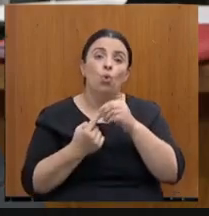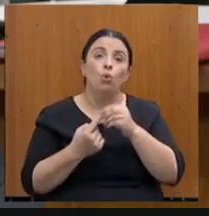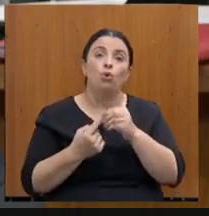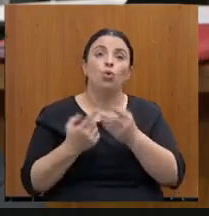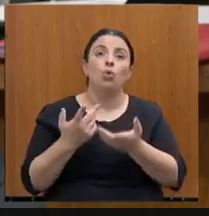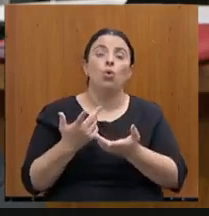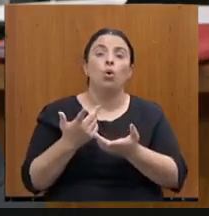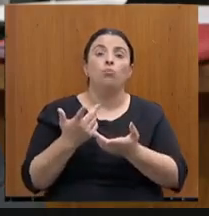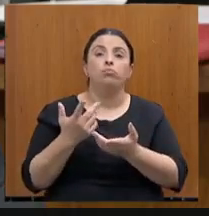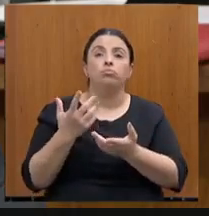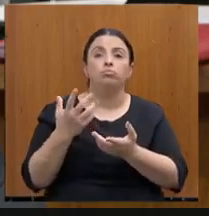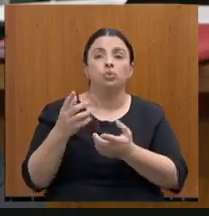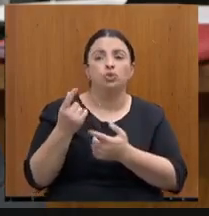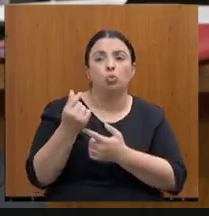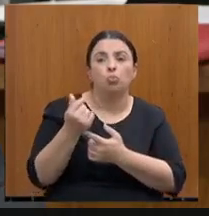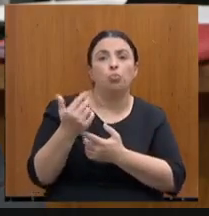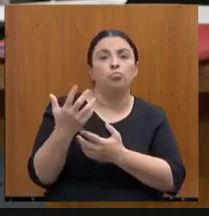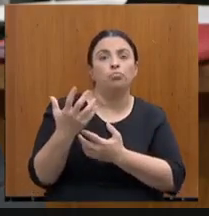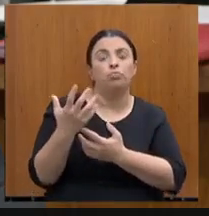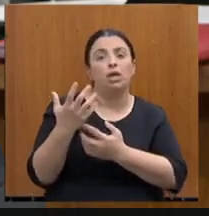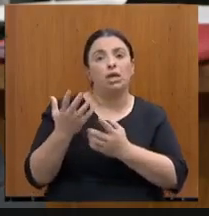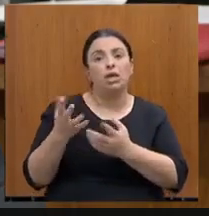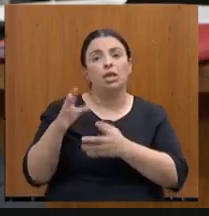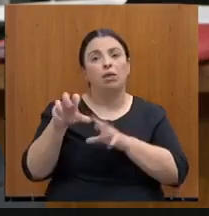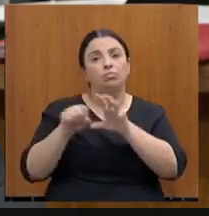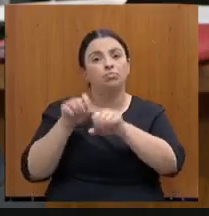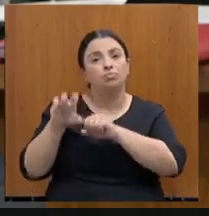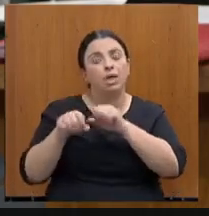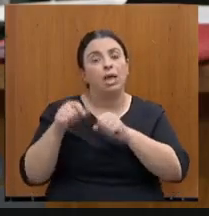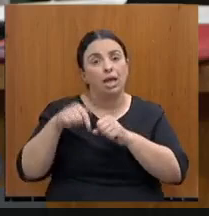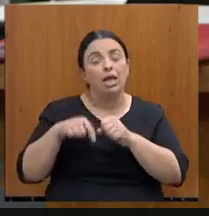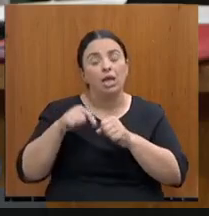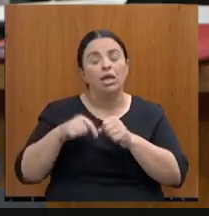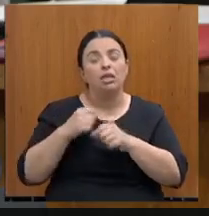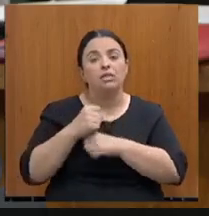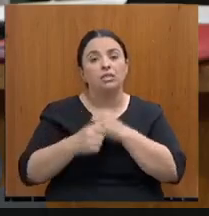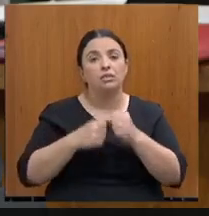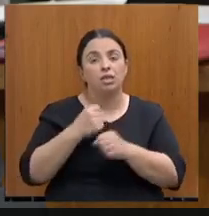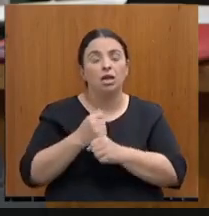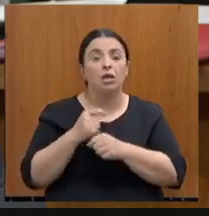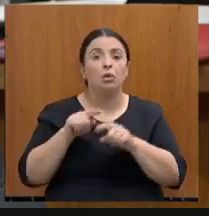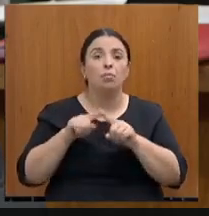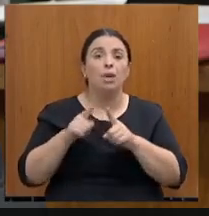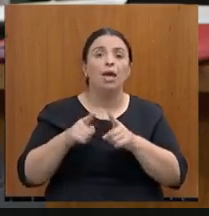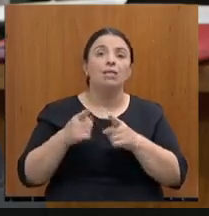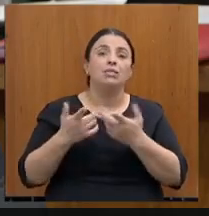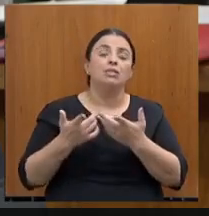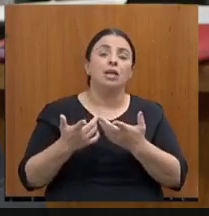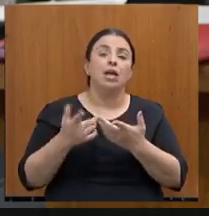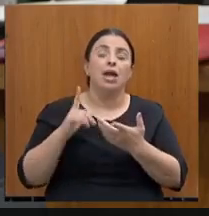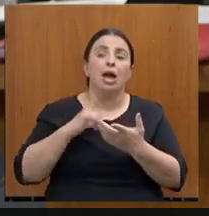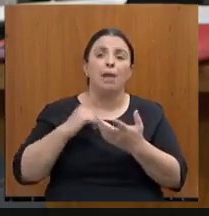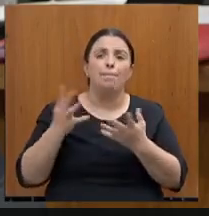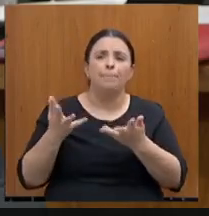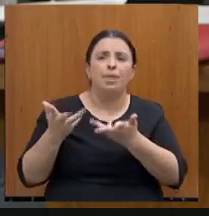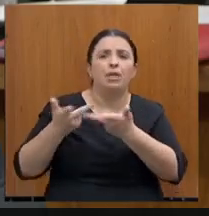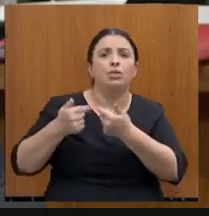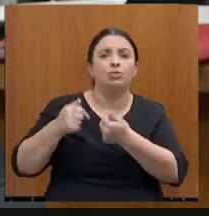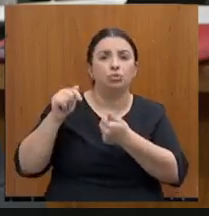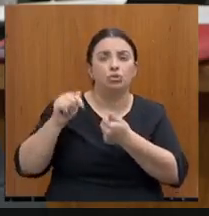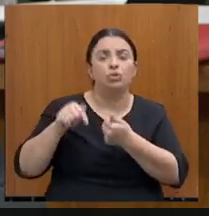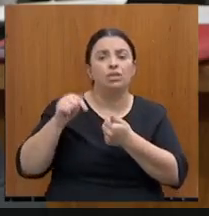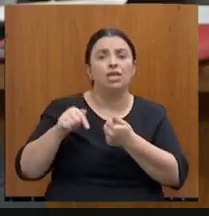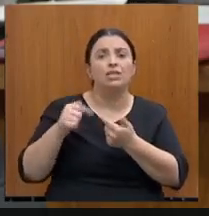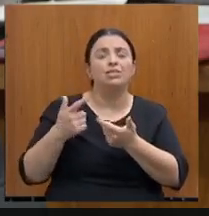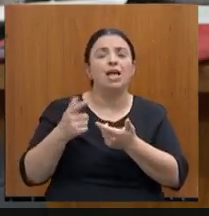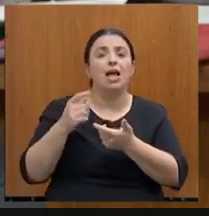noventena, então, ela foi aprovada no ano passado, mas ela ficou até o final de dezembro, sem entrar em vigor. Então, a plenitude dessa majoração